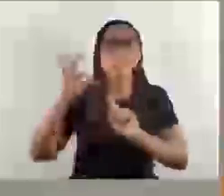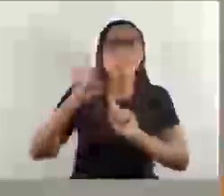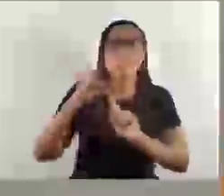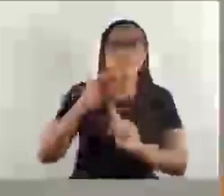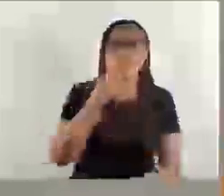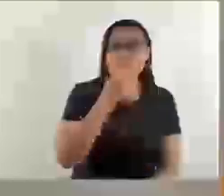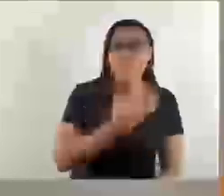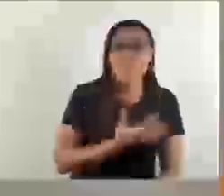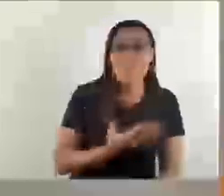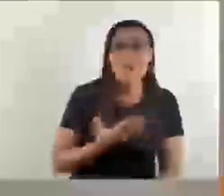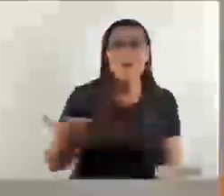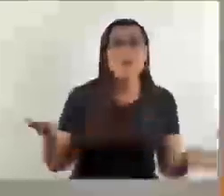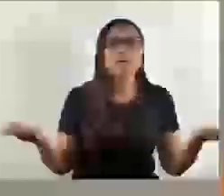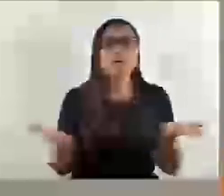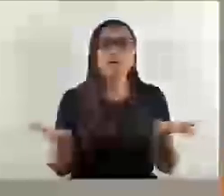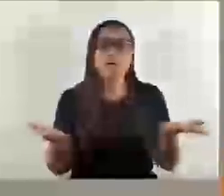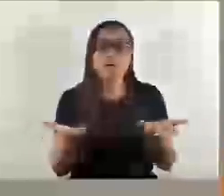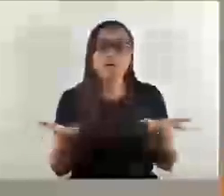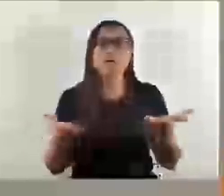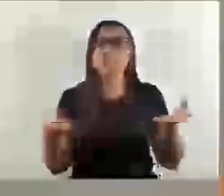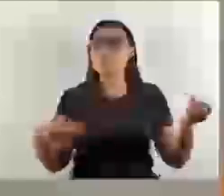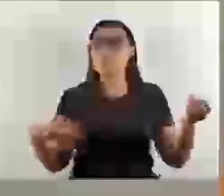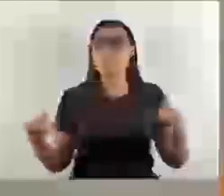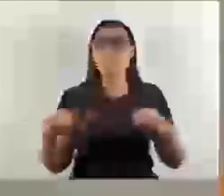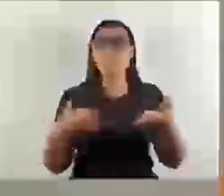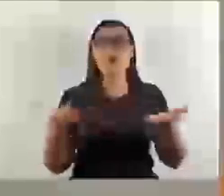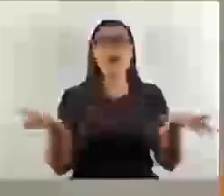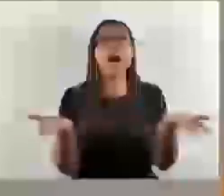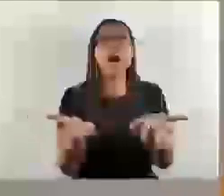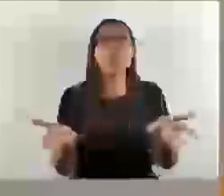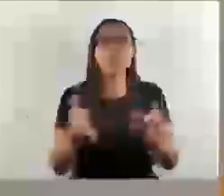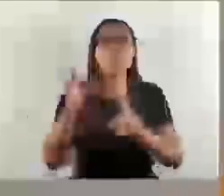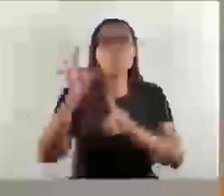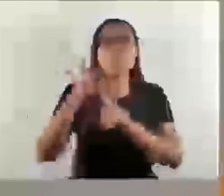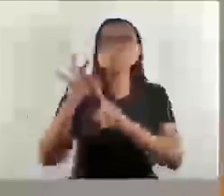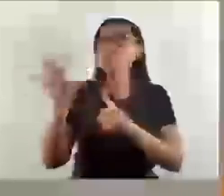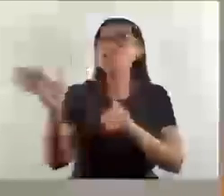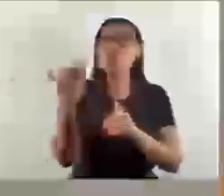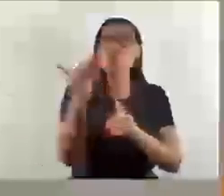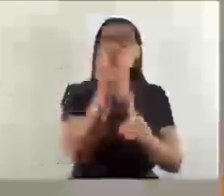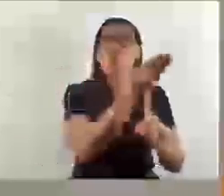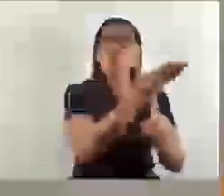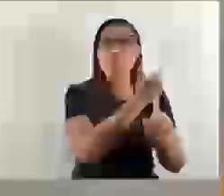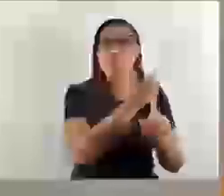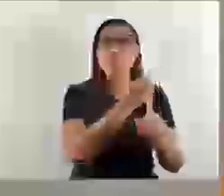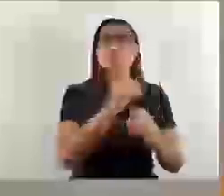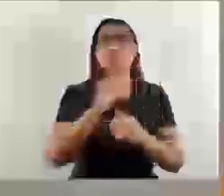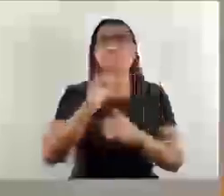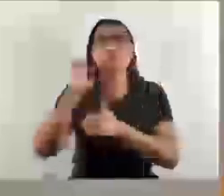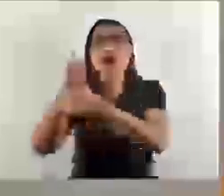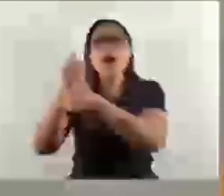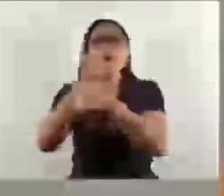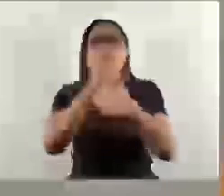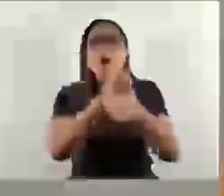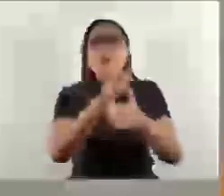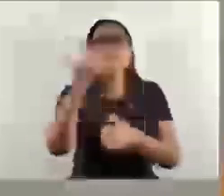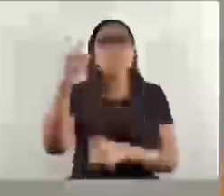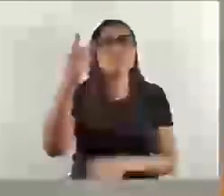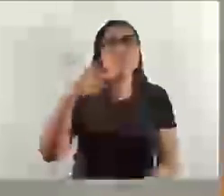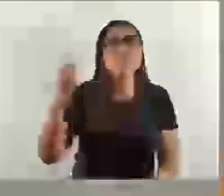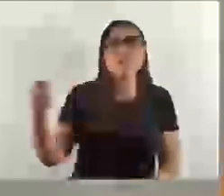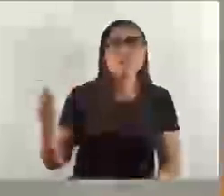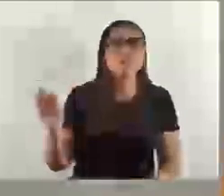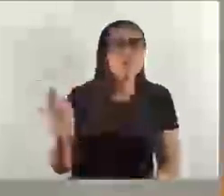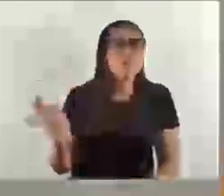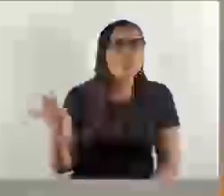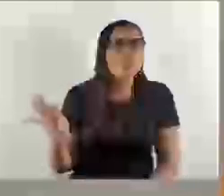Agora, com essa remessa que veio, teve pontos que foram retirados agora e já foi recolocado e lá no Bom Vê-se já faz três meses, que estão